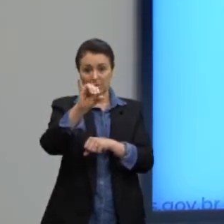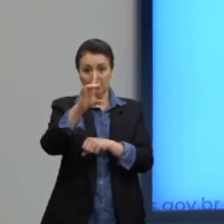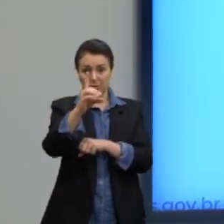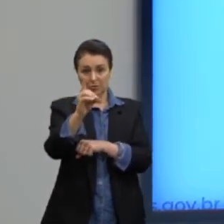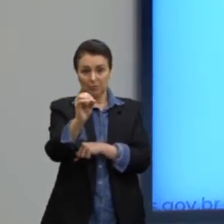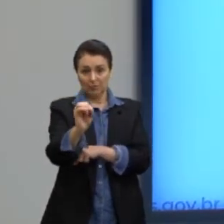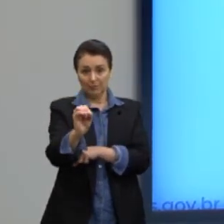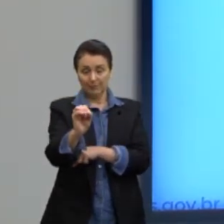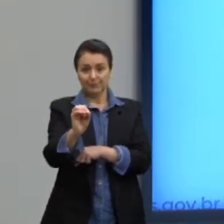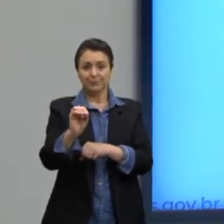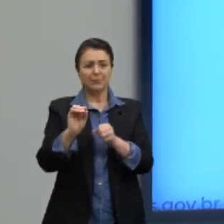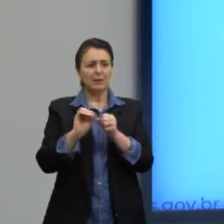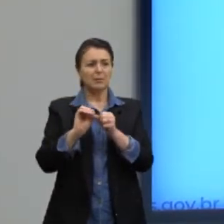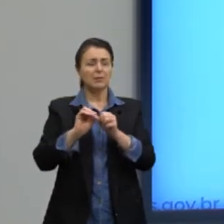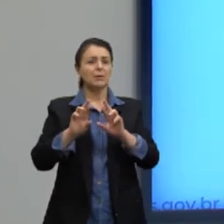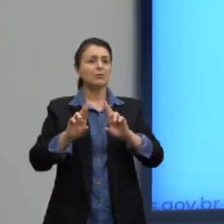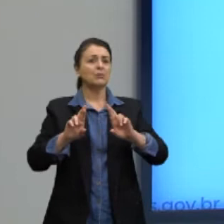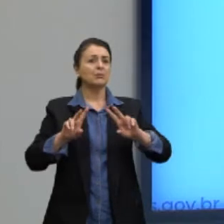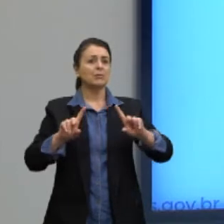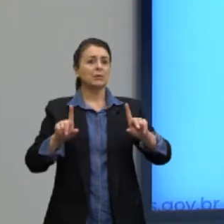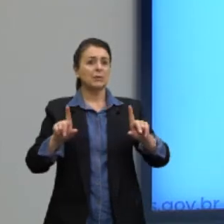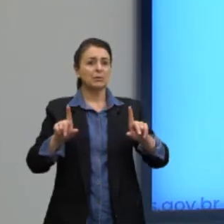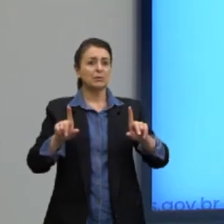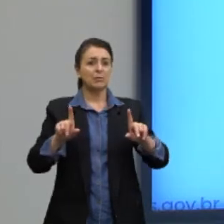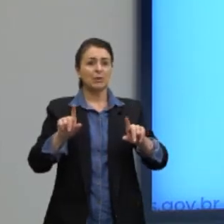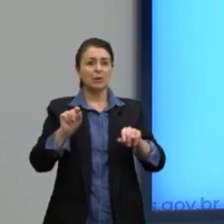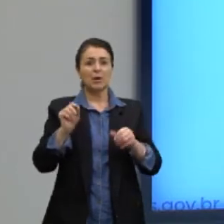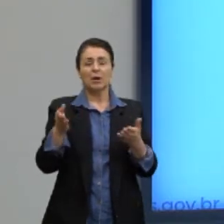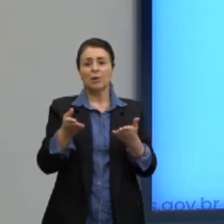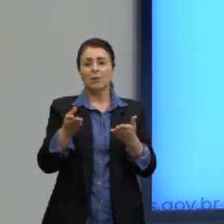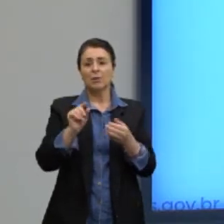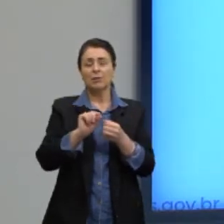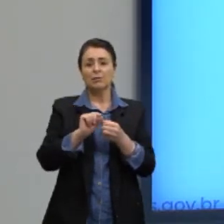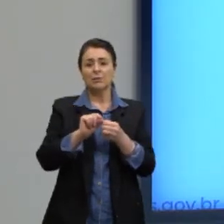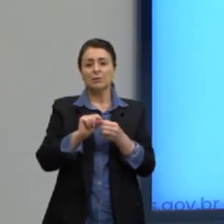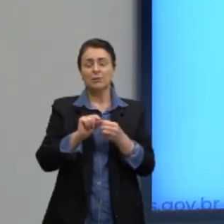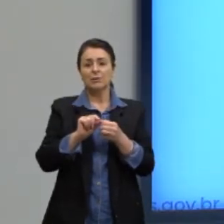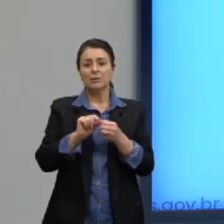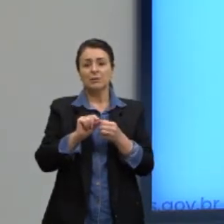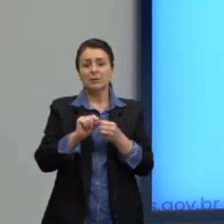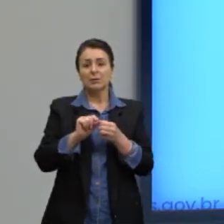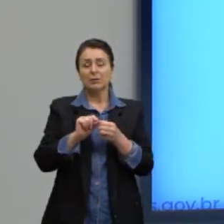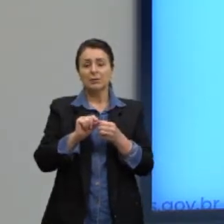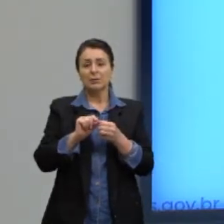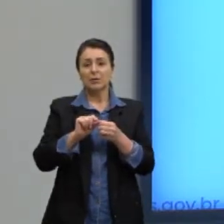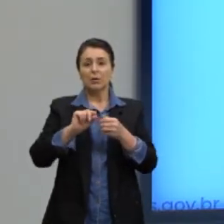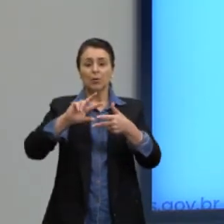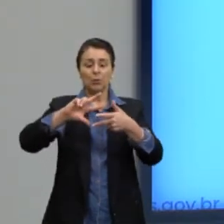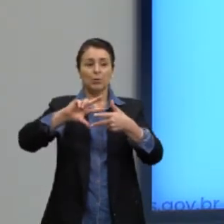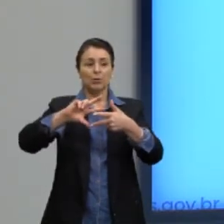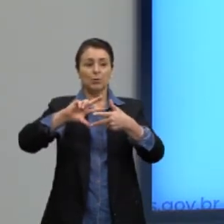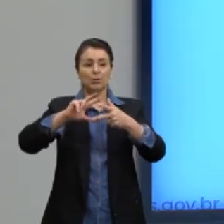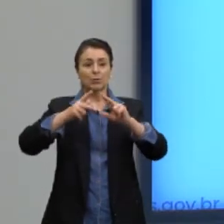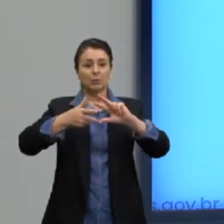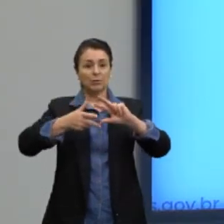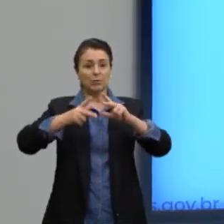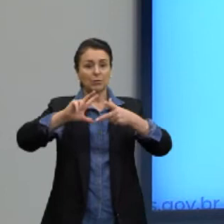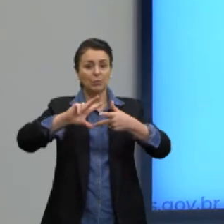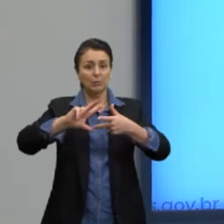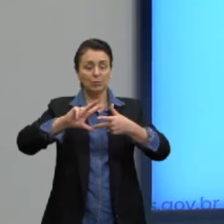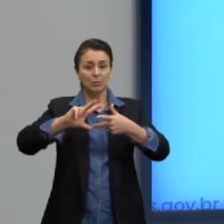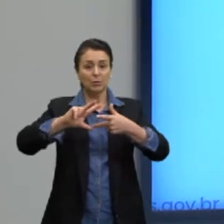Para distingui-los, então, esses sólidos, a gente vai distinguir entre os poliedros, né? E os corpos